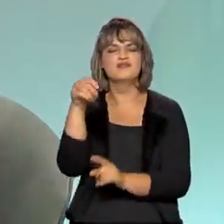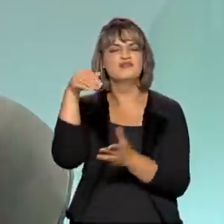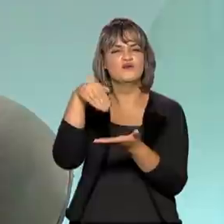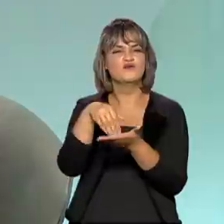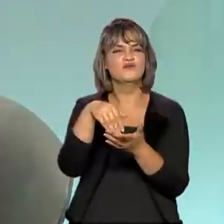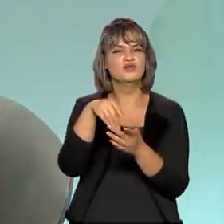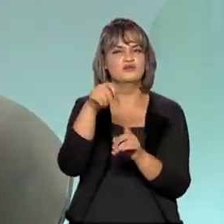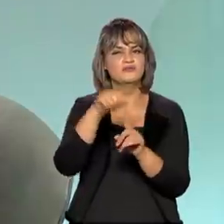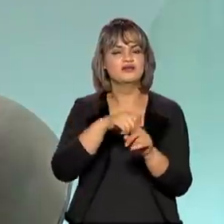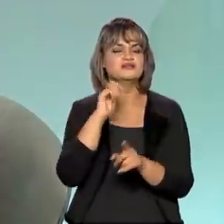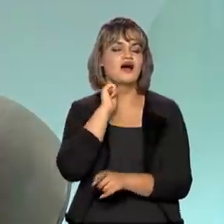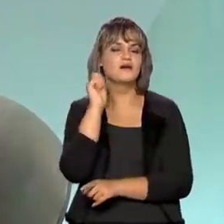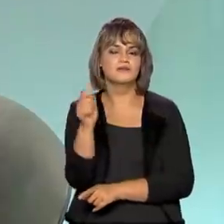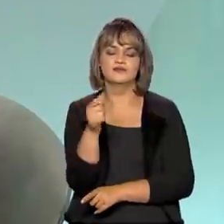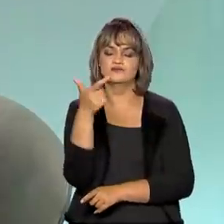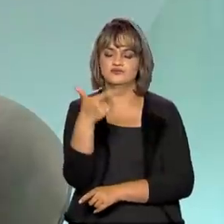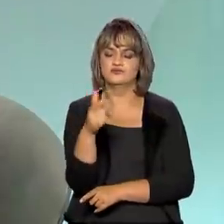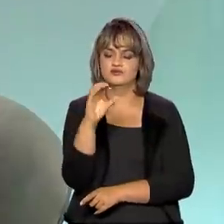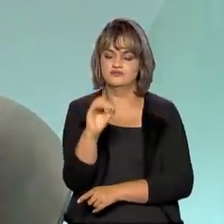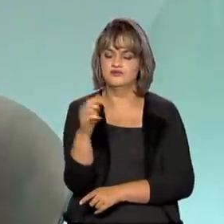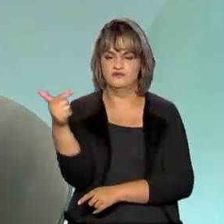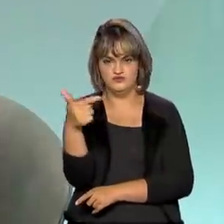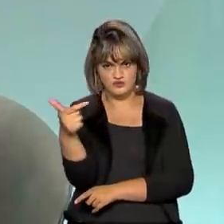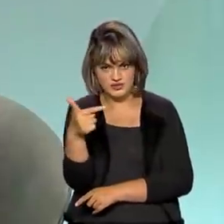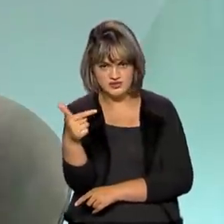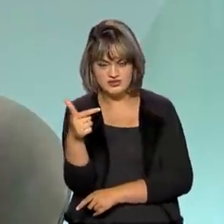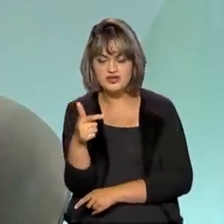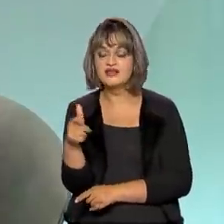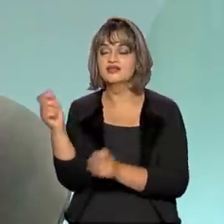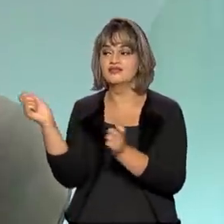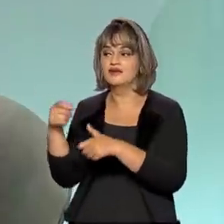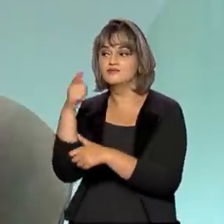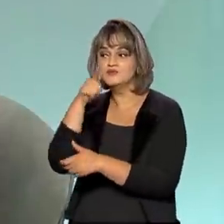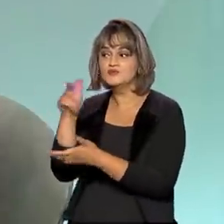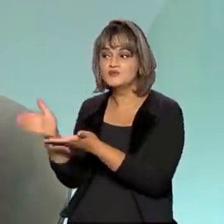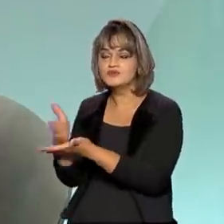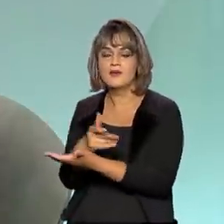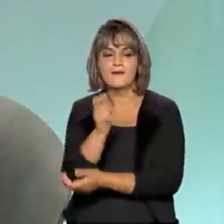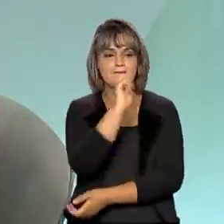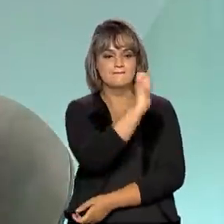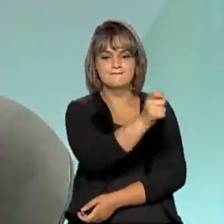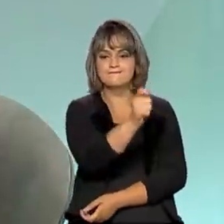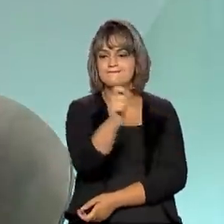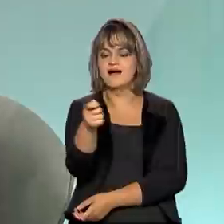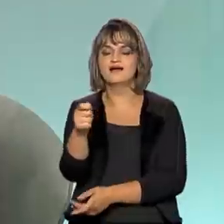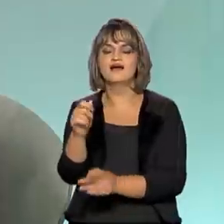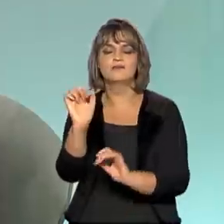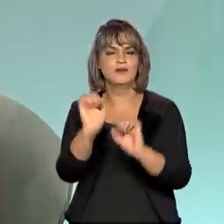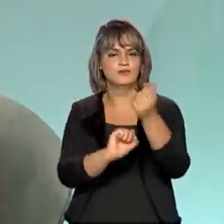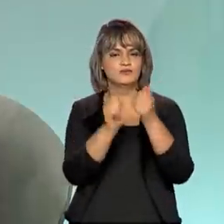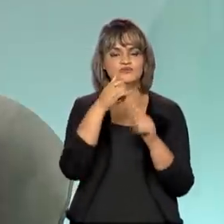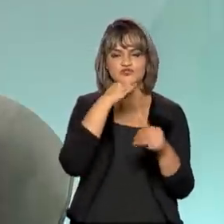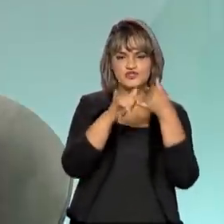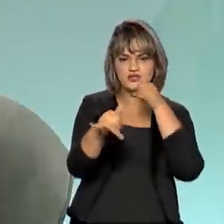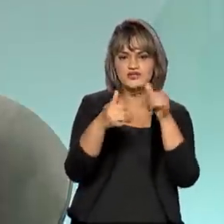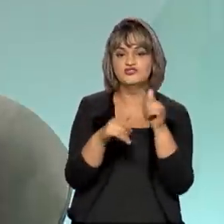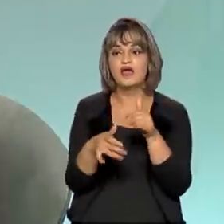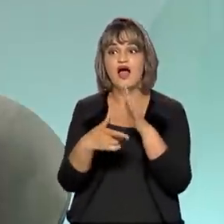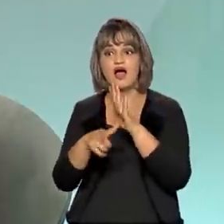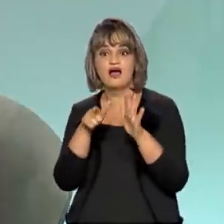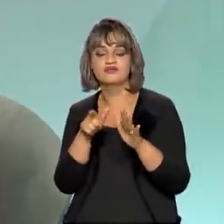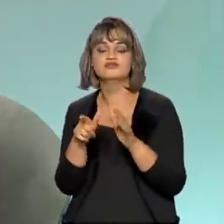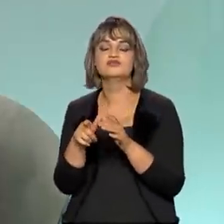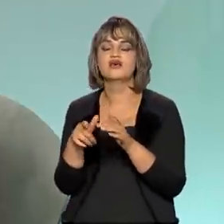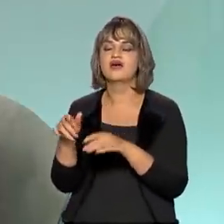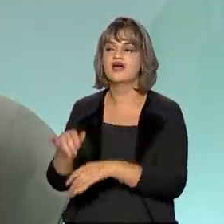abril de 2022, que é o final do período úmido, o próximo período úmido, ela vai permitir custear toda essa operação de geração termoelétrica acionada de forma antecipada,